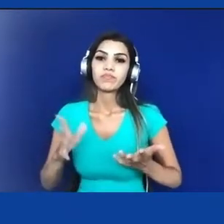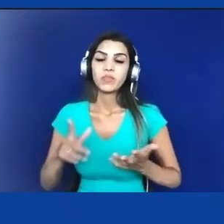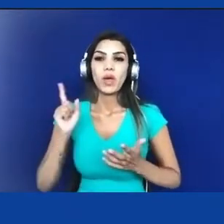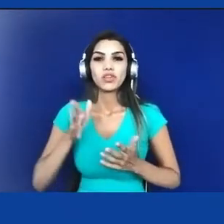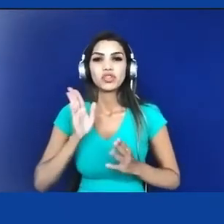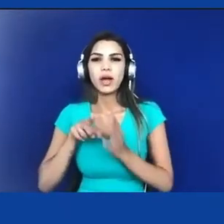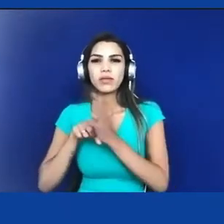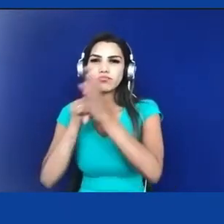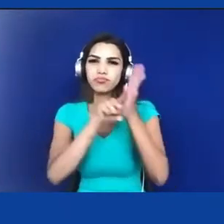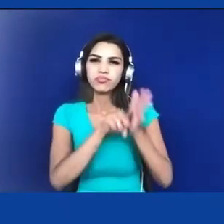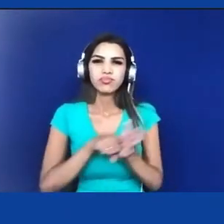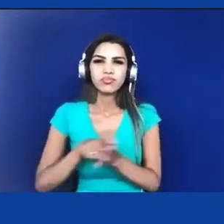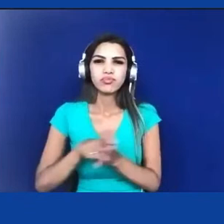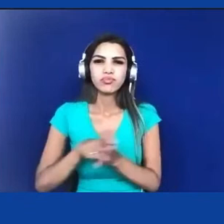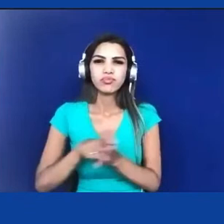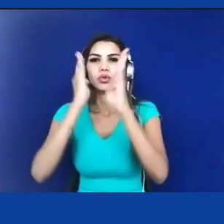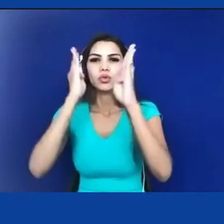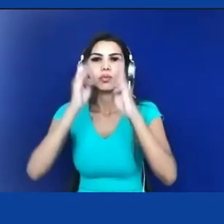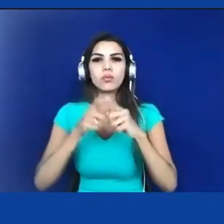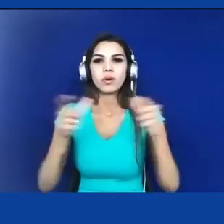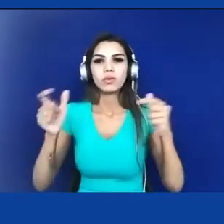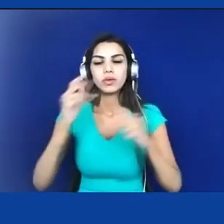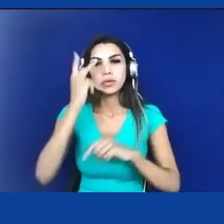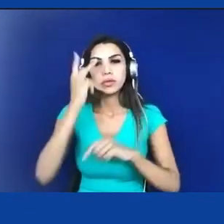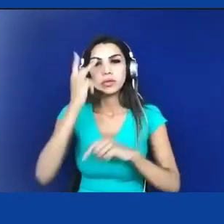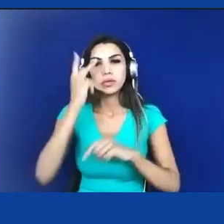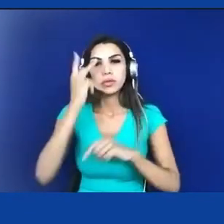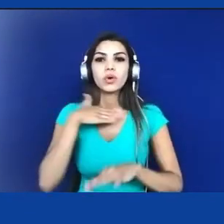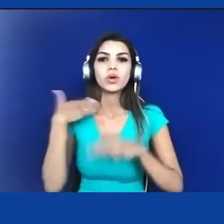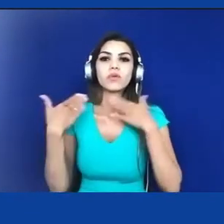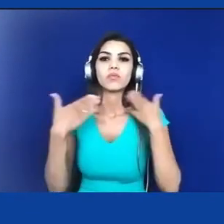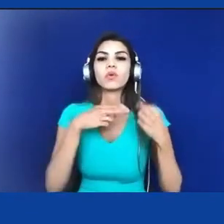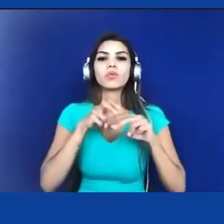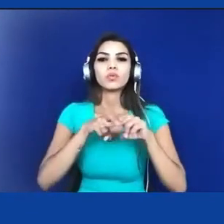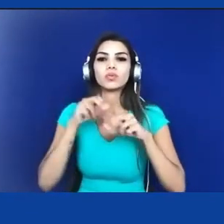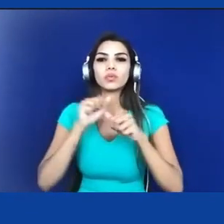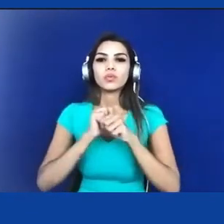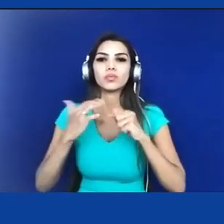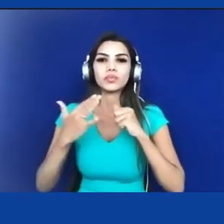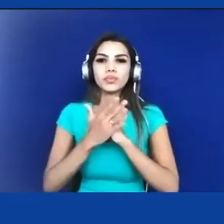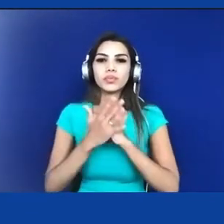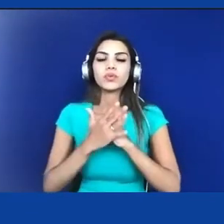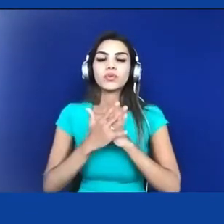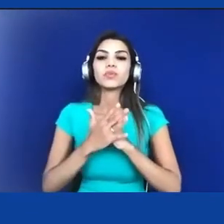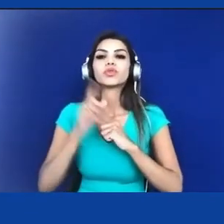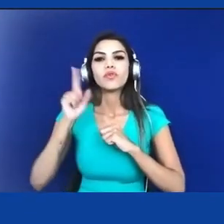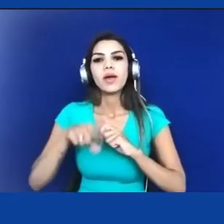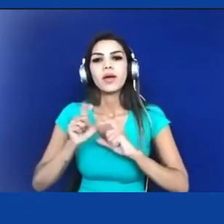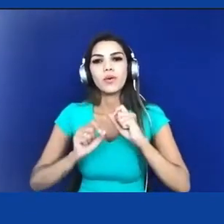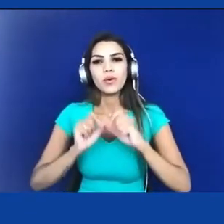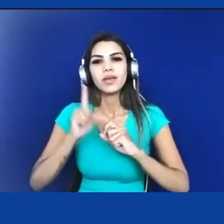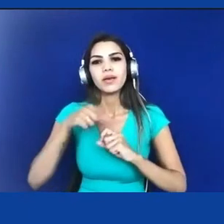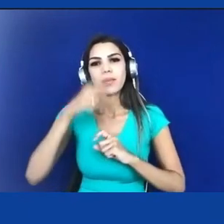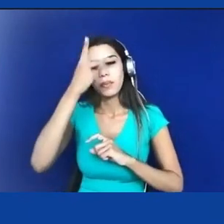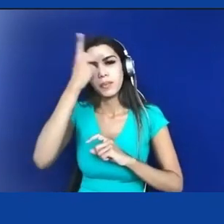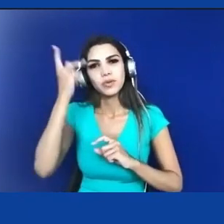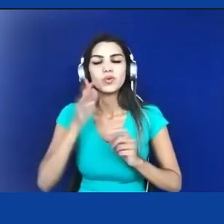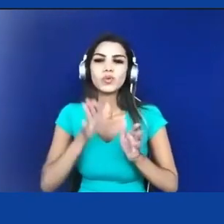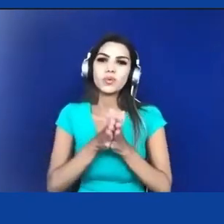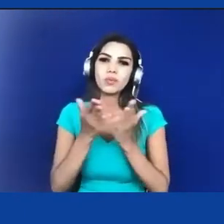morreram pobres na linha de frente de tratamento do Covid-19 trabalhadores de serviços